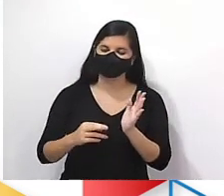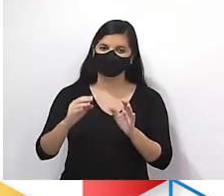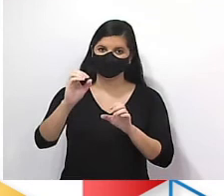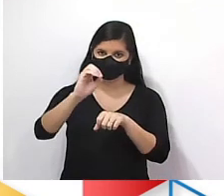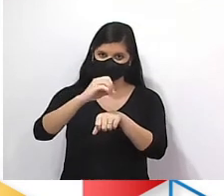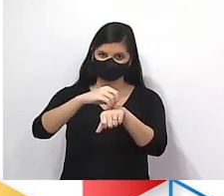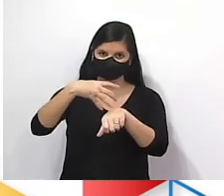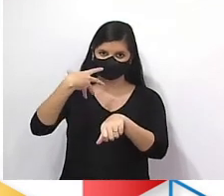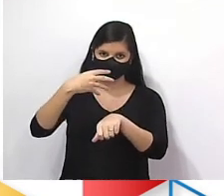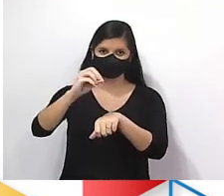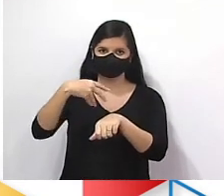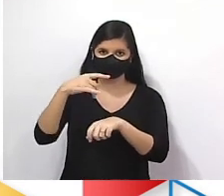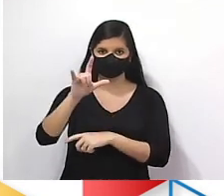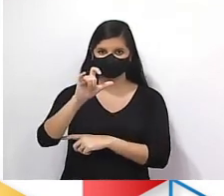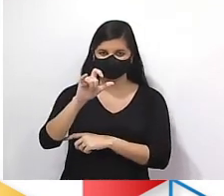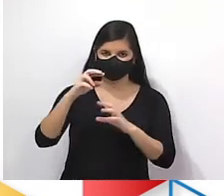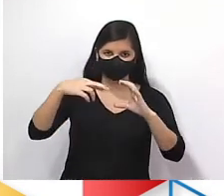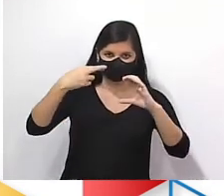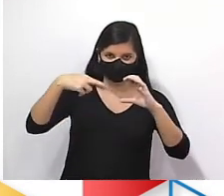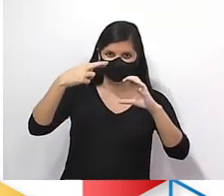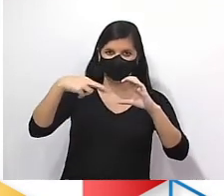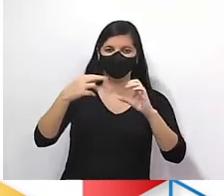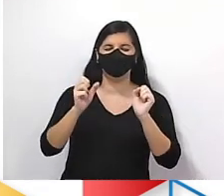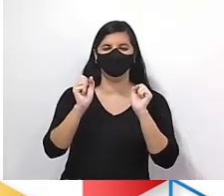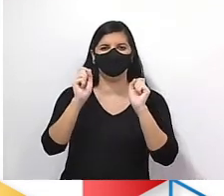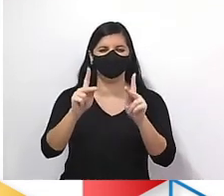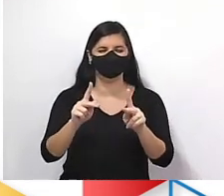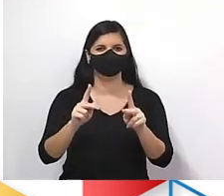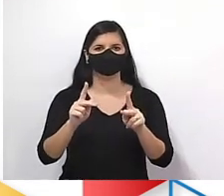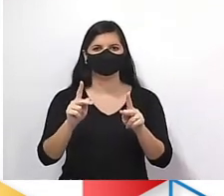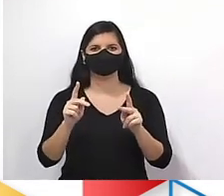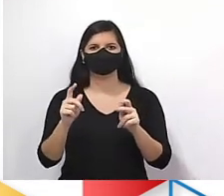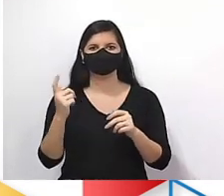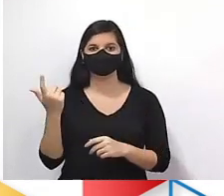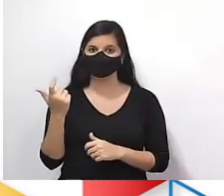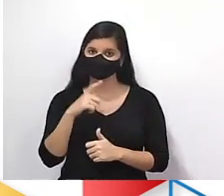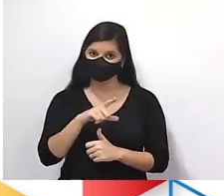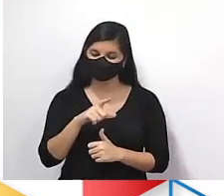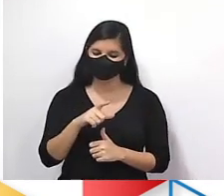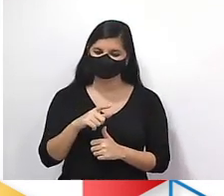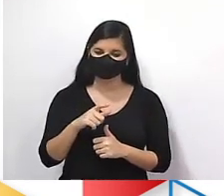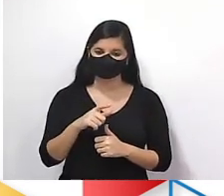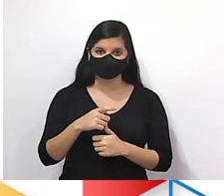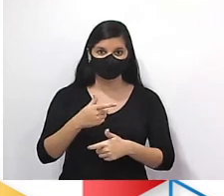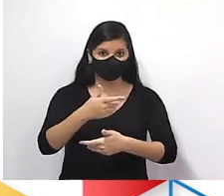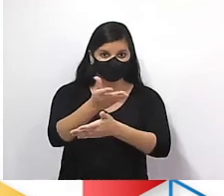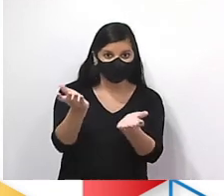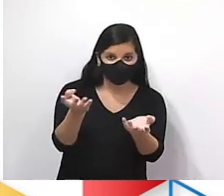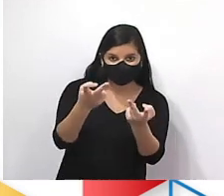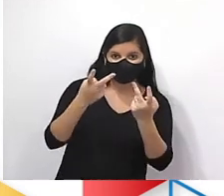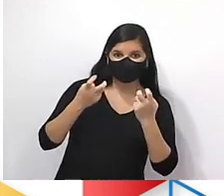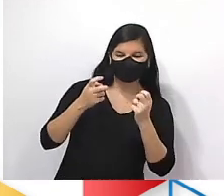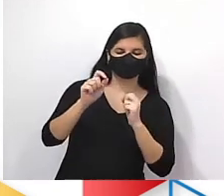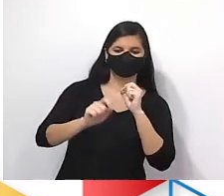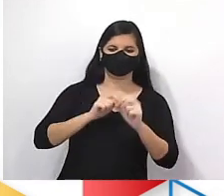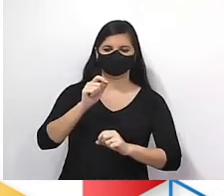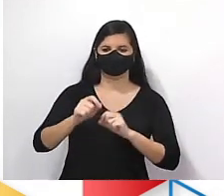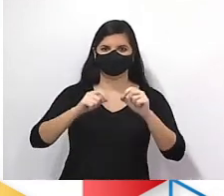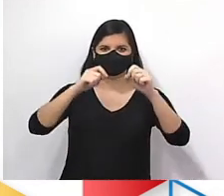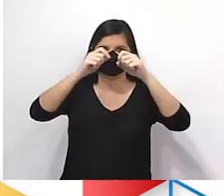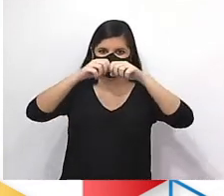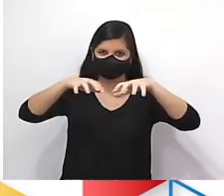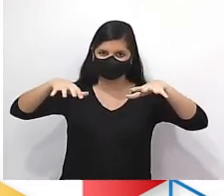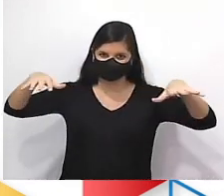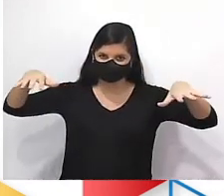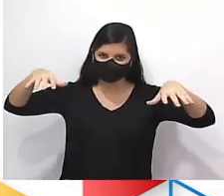mandar essa resposta lá no Instagram, Robertão, na transmissão, tudo junto sem acento. Vocês estão vendo aí um fluxograma.